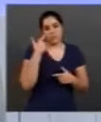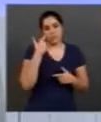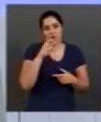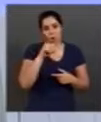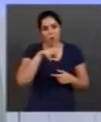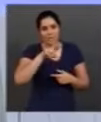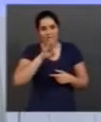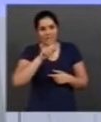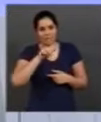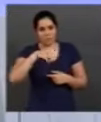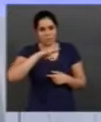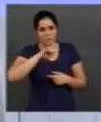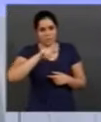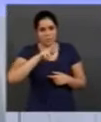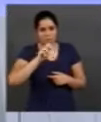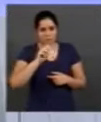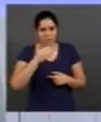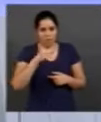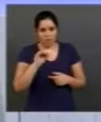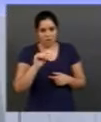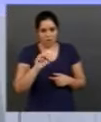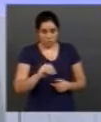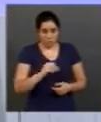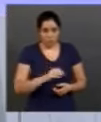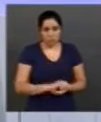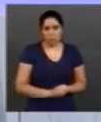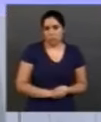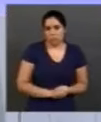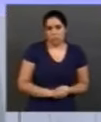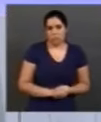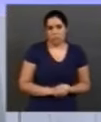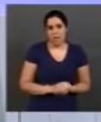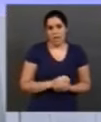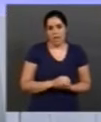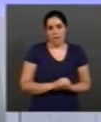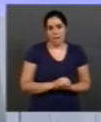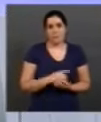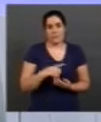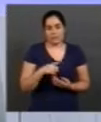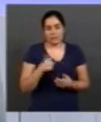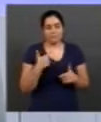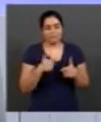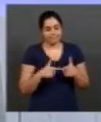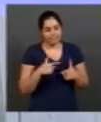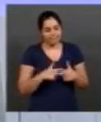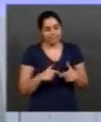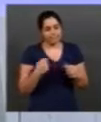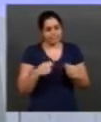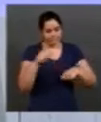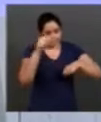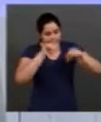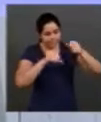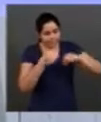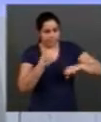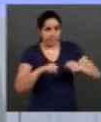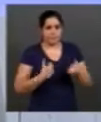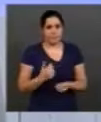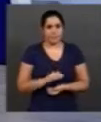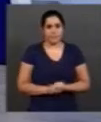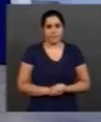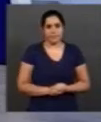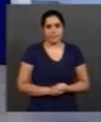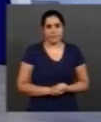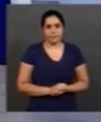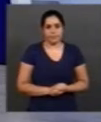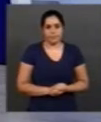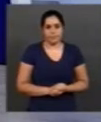de águas agrotóxicos e assim por diante. Então, é uma questão crítica ainda que precisa ser avaliado bem ainda. É uma mina,